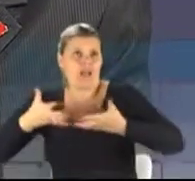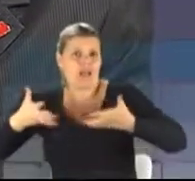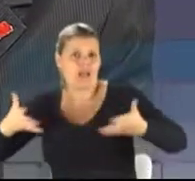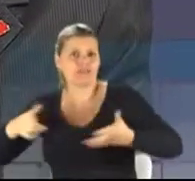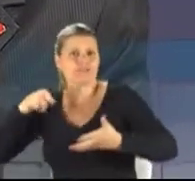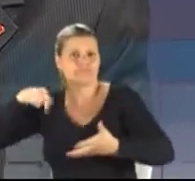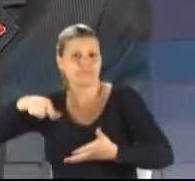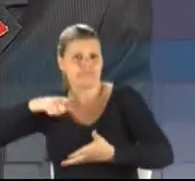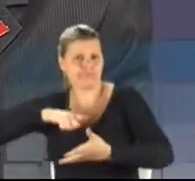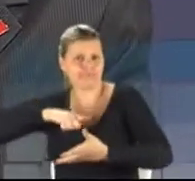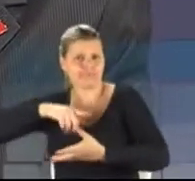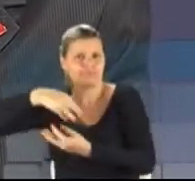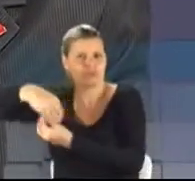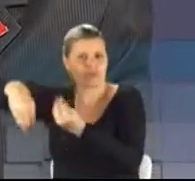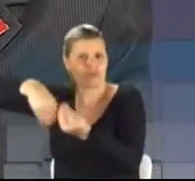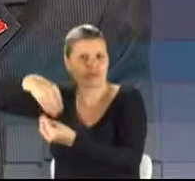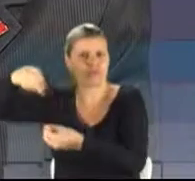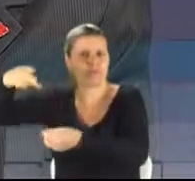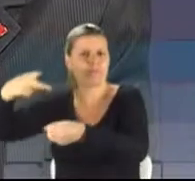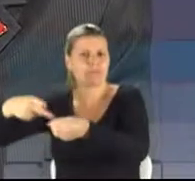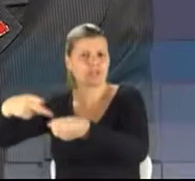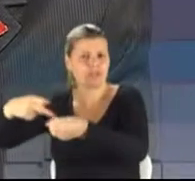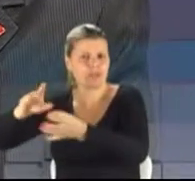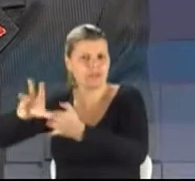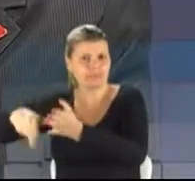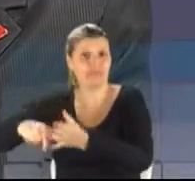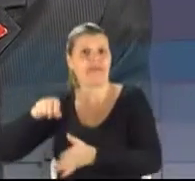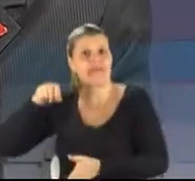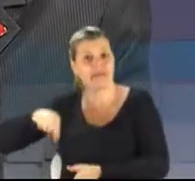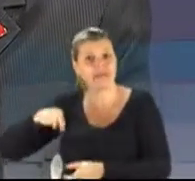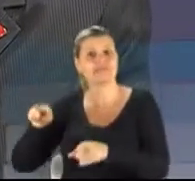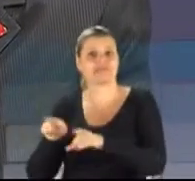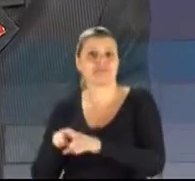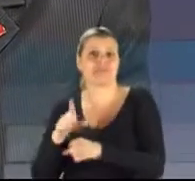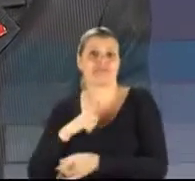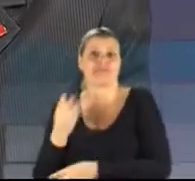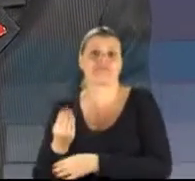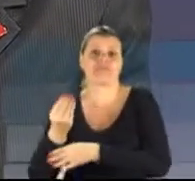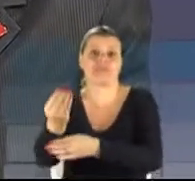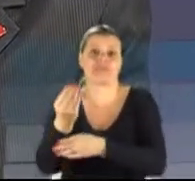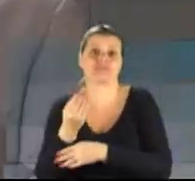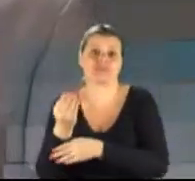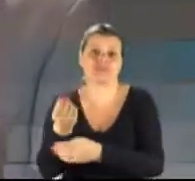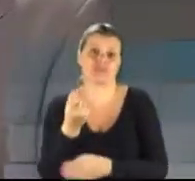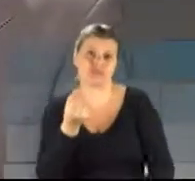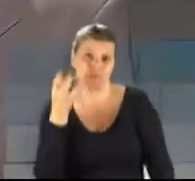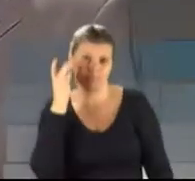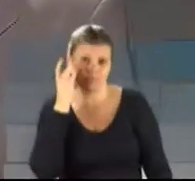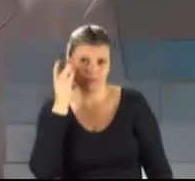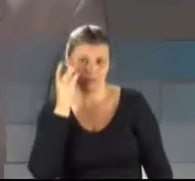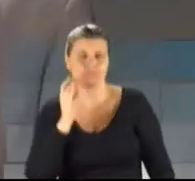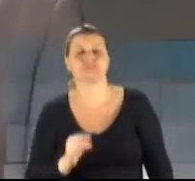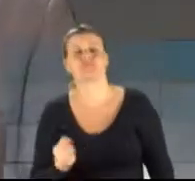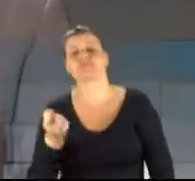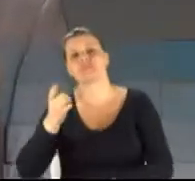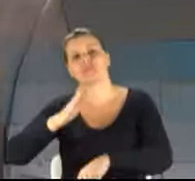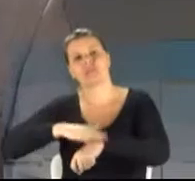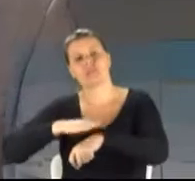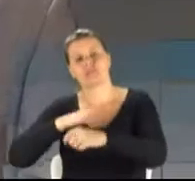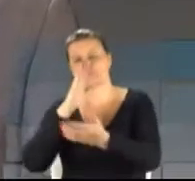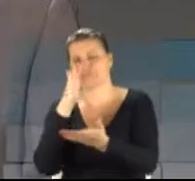da Petrobras, estão financiando a sua candidata. 20% desse... esgotado o candidato...